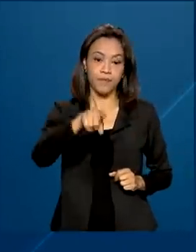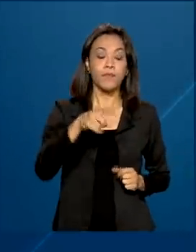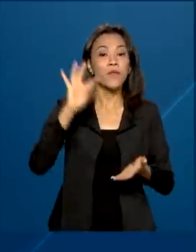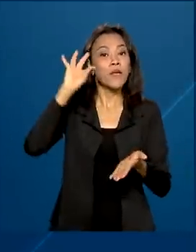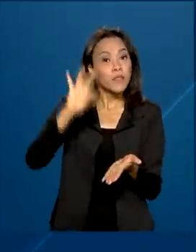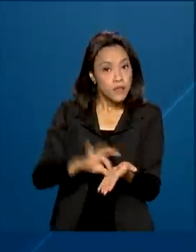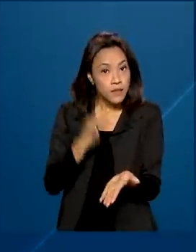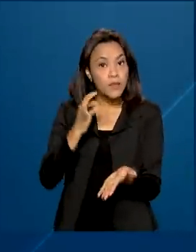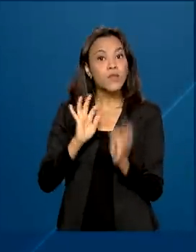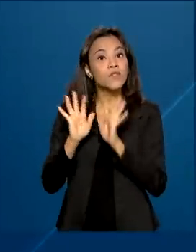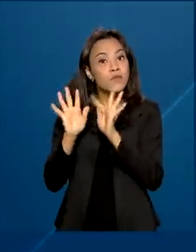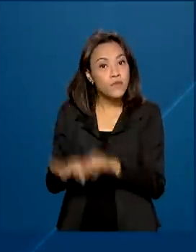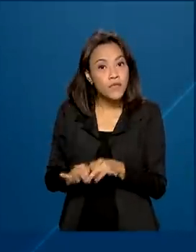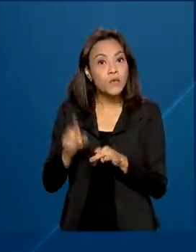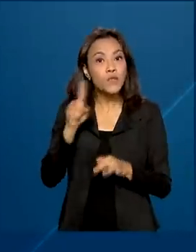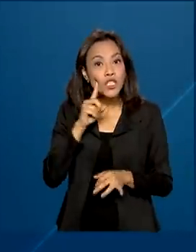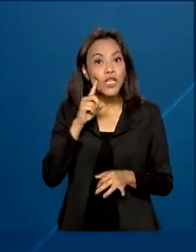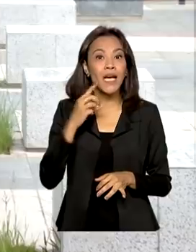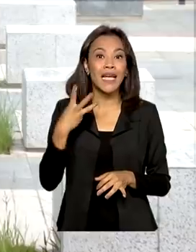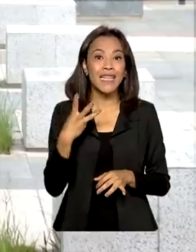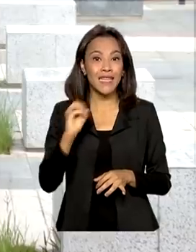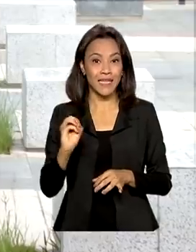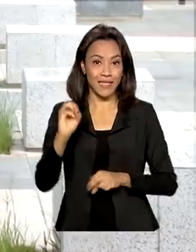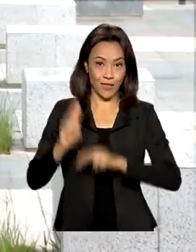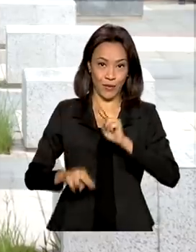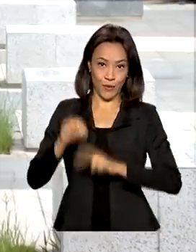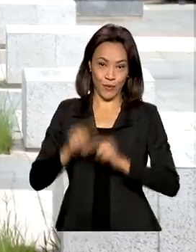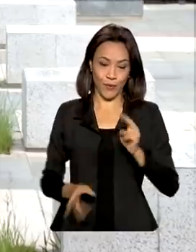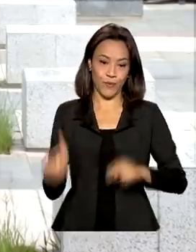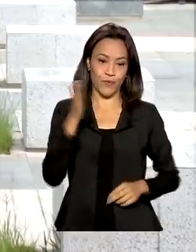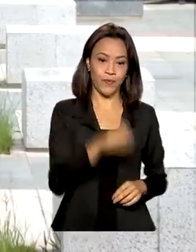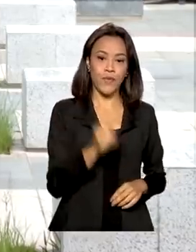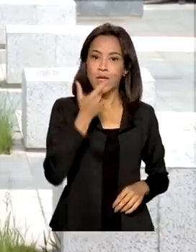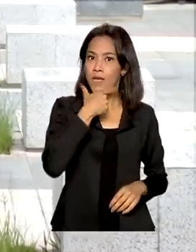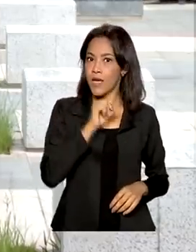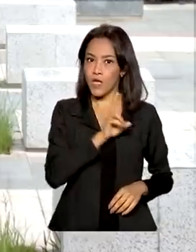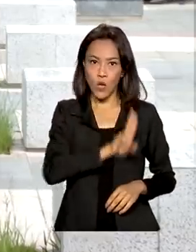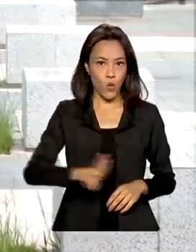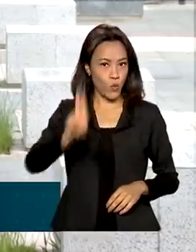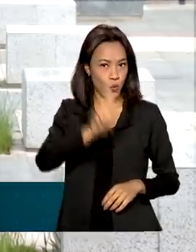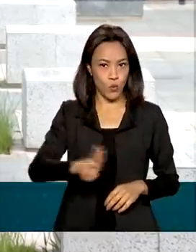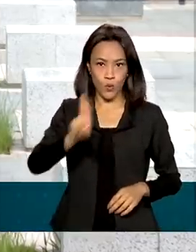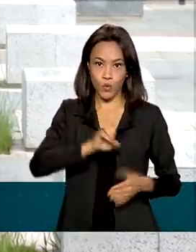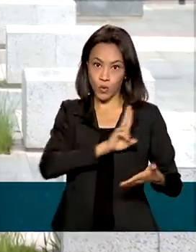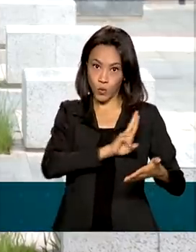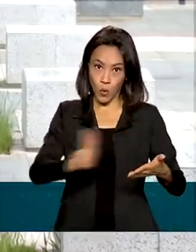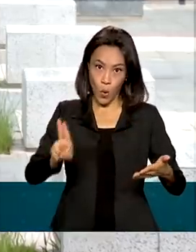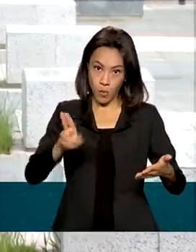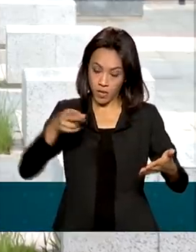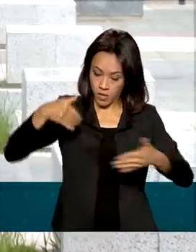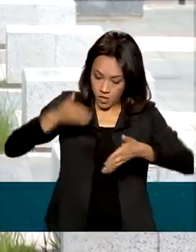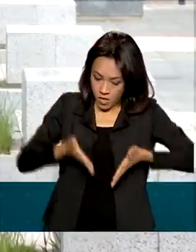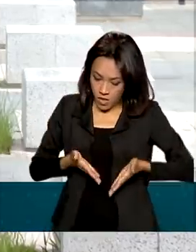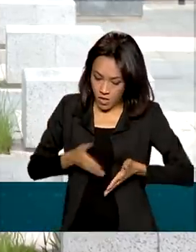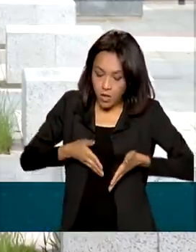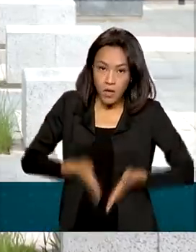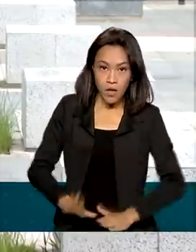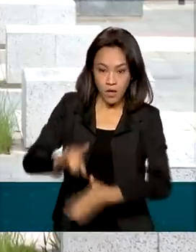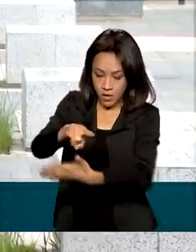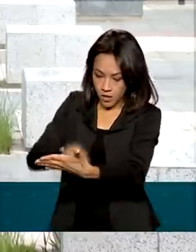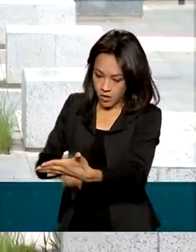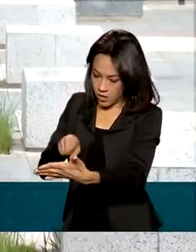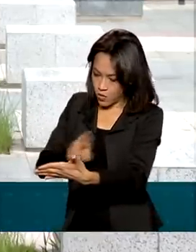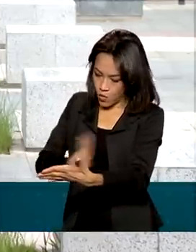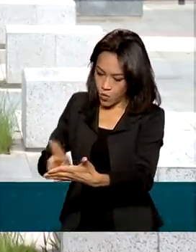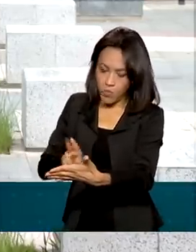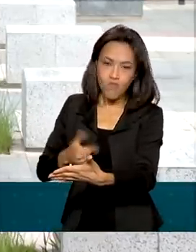inscrições se encerram no dia 30 de junho. Quem não usa o nome registrado na certidão de nascimento, pode se alistar com